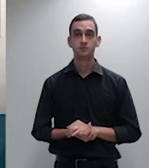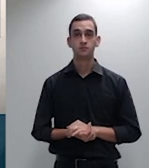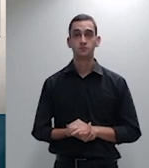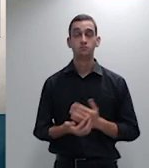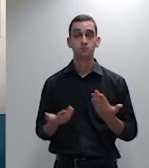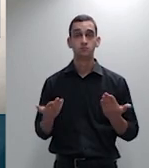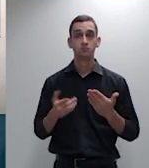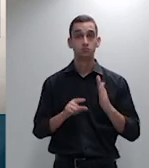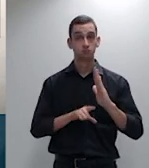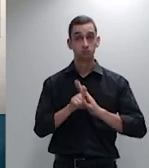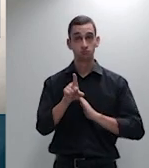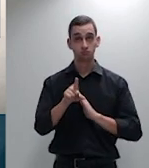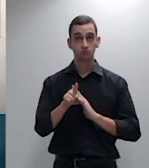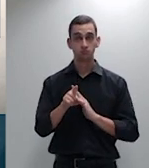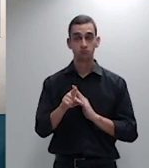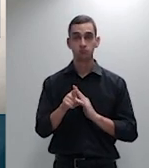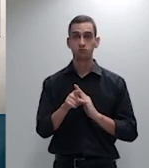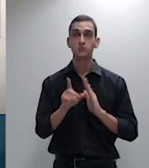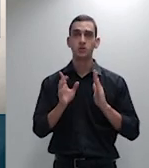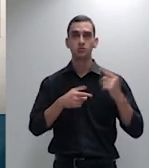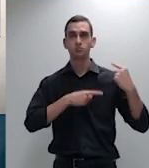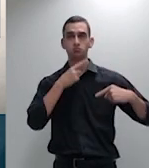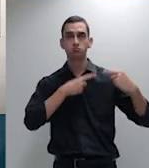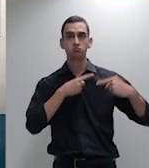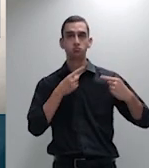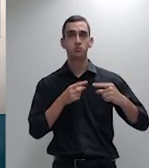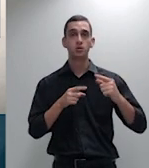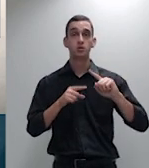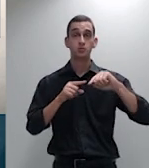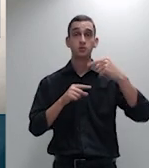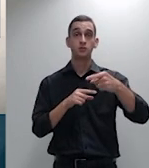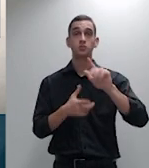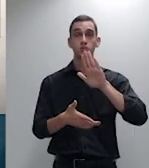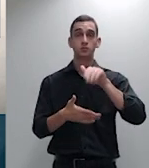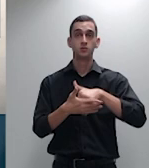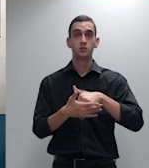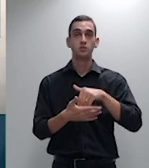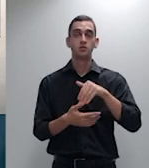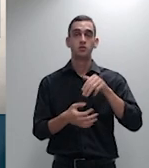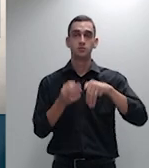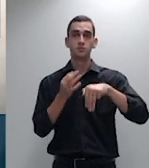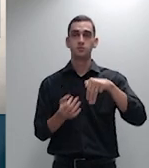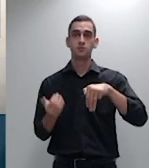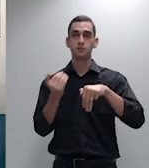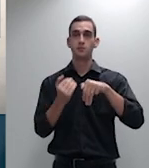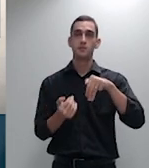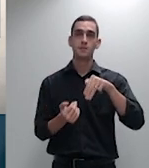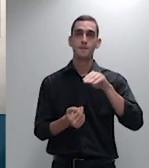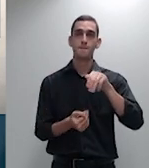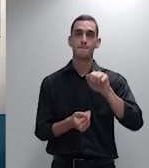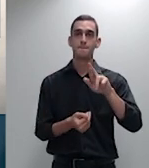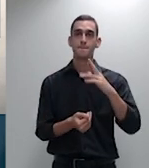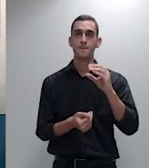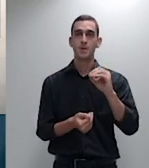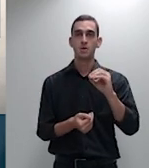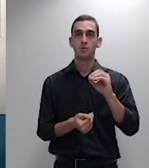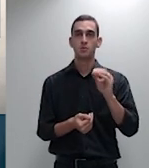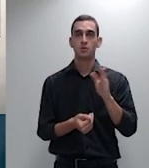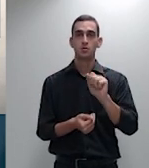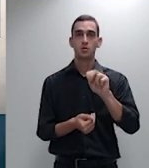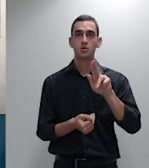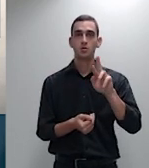o próximo a votar é o ministro Belize a melhor presidente ministro Nancy deseja se